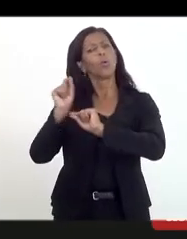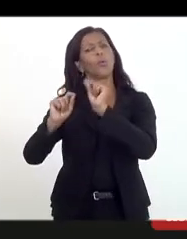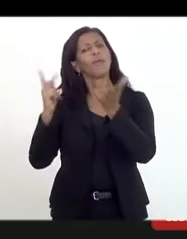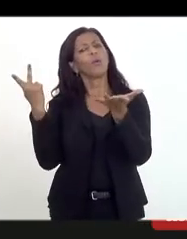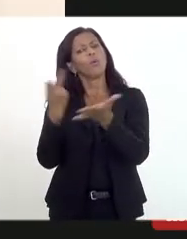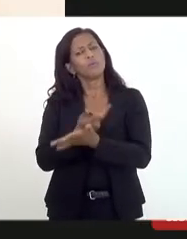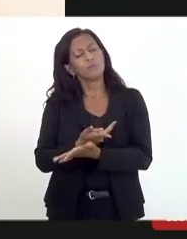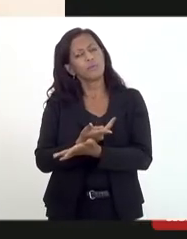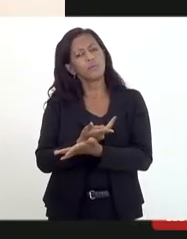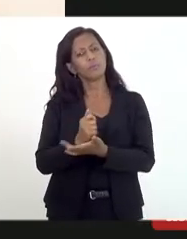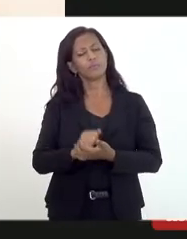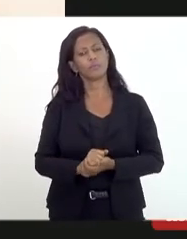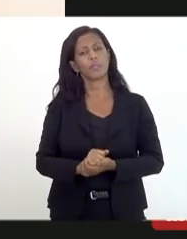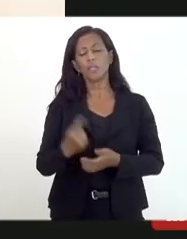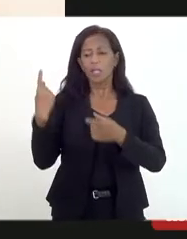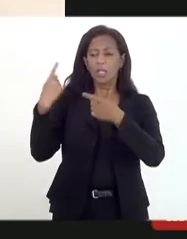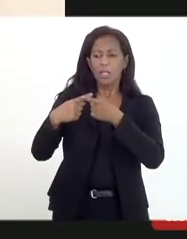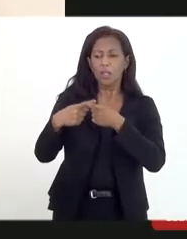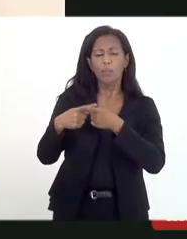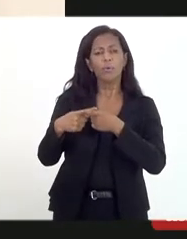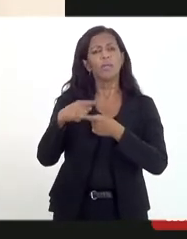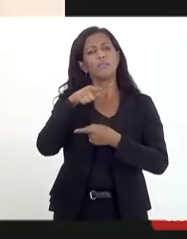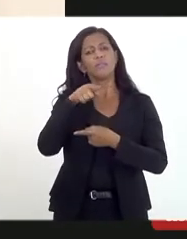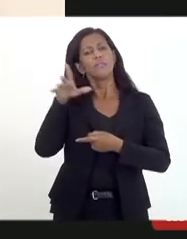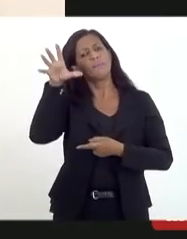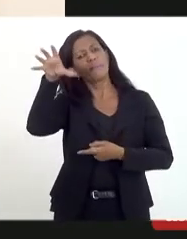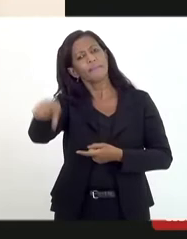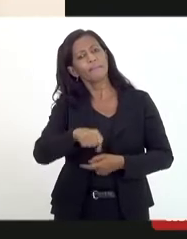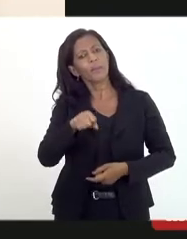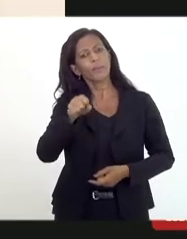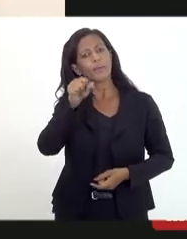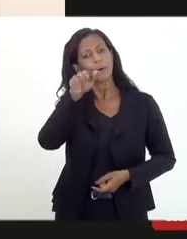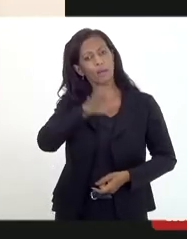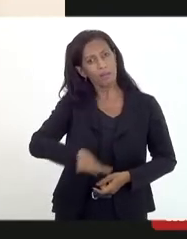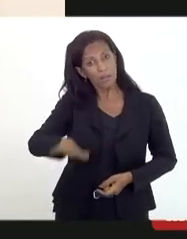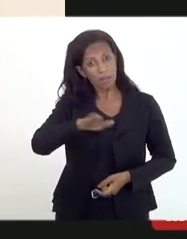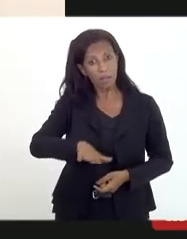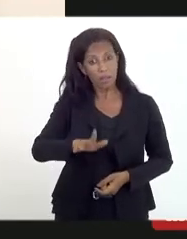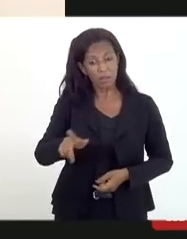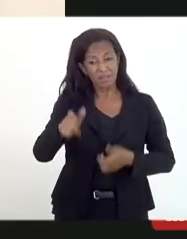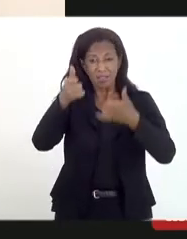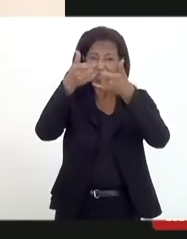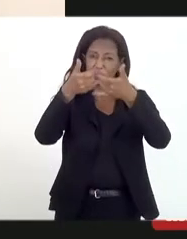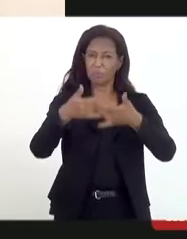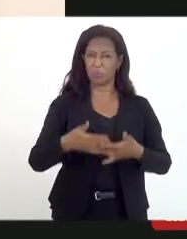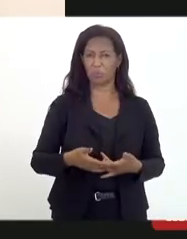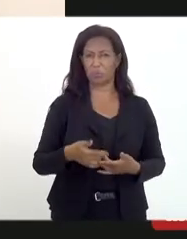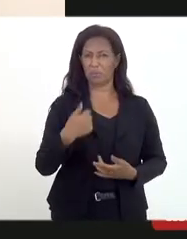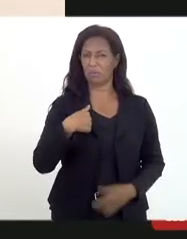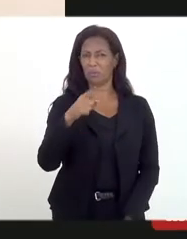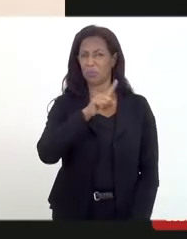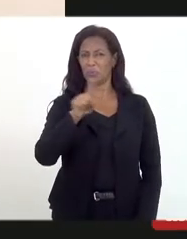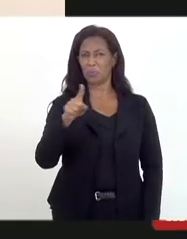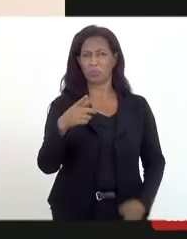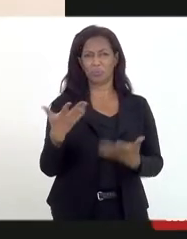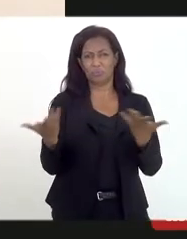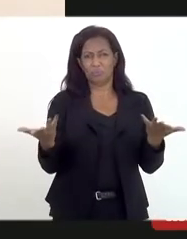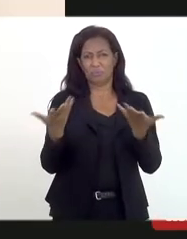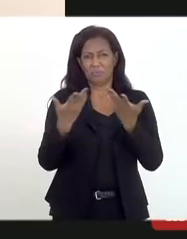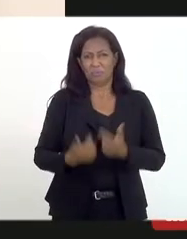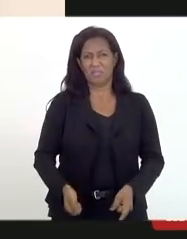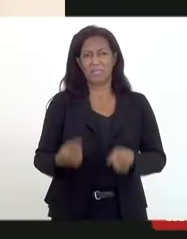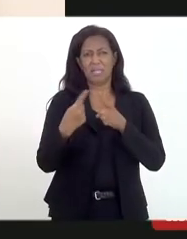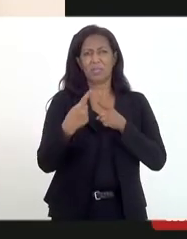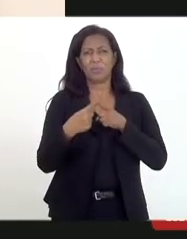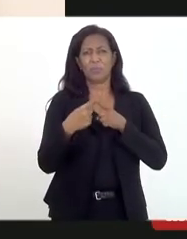e tal e por que ele teria pego a criança. E aí ele explicou que não se conformava, que a criança também estava sendo submetida